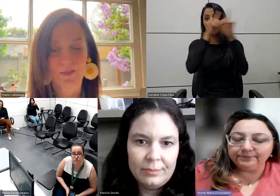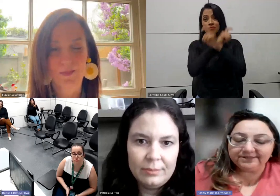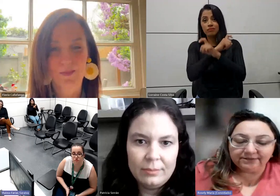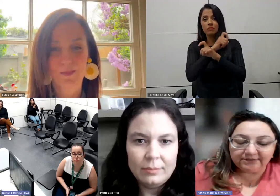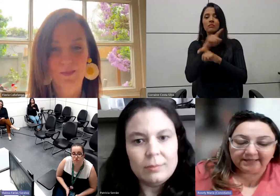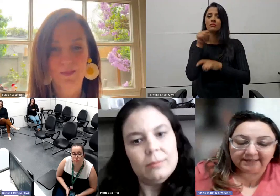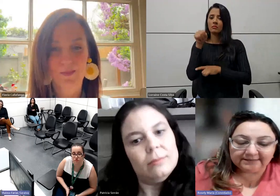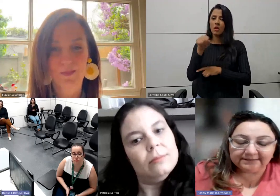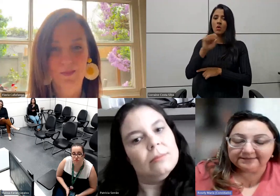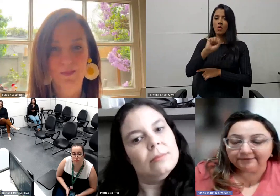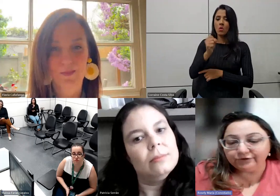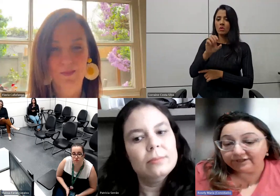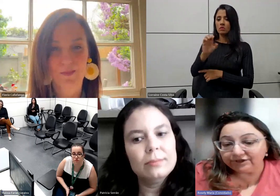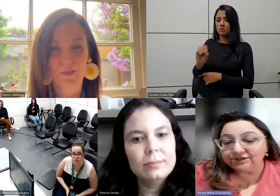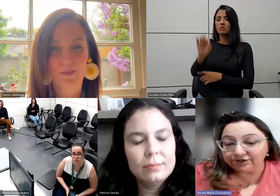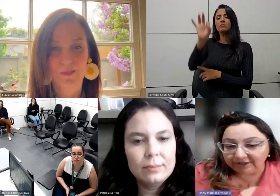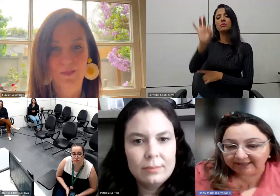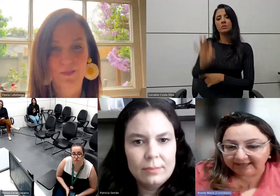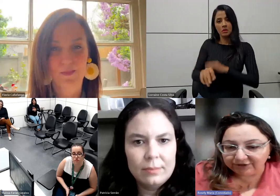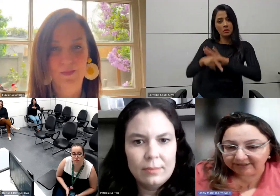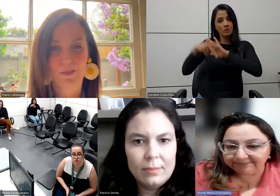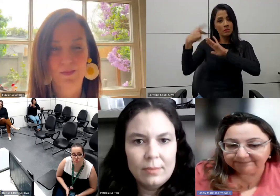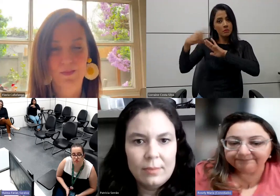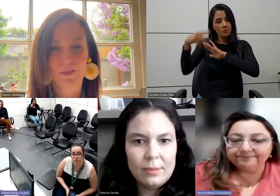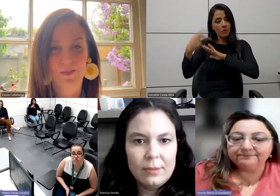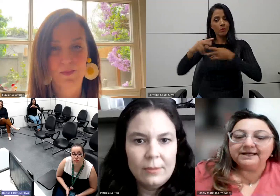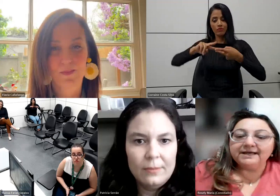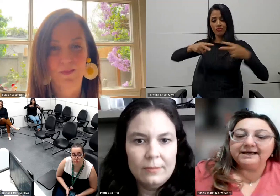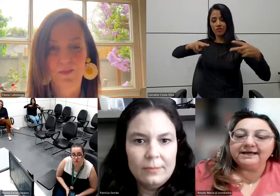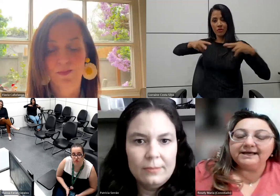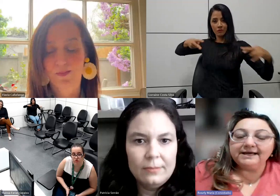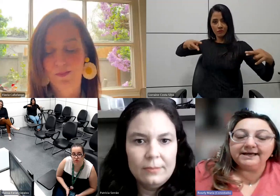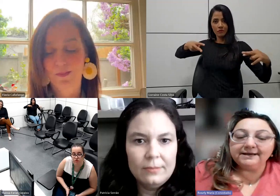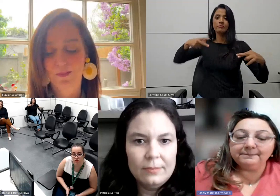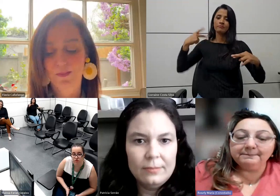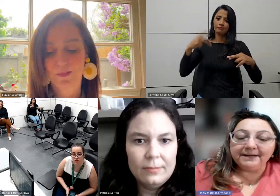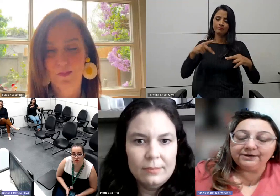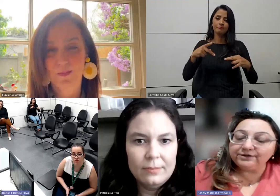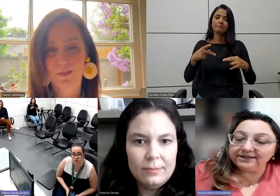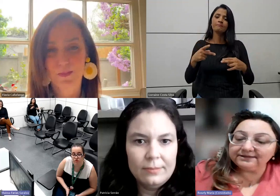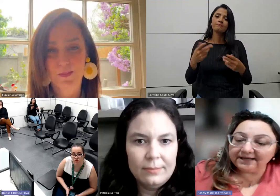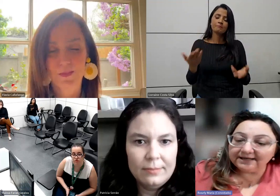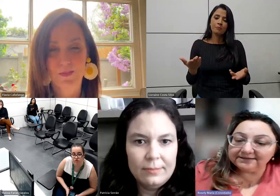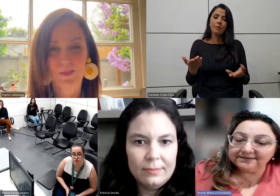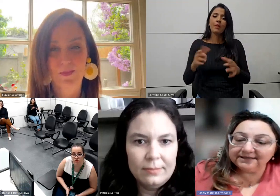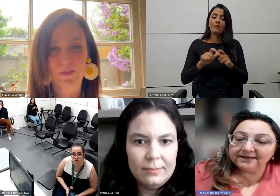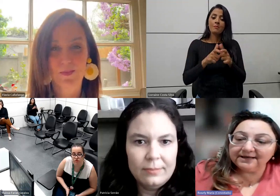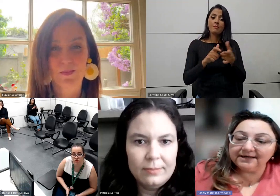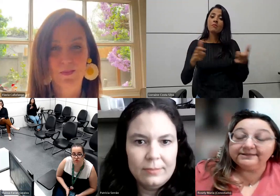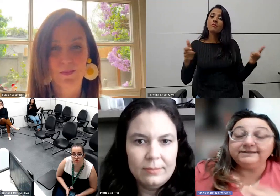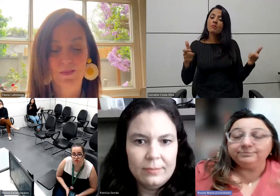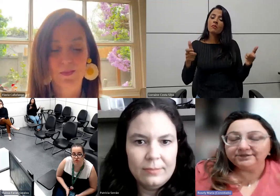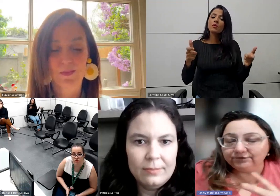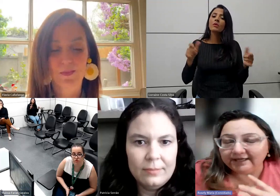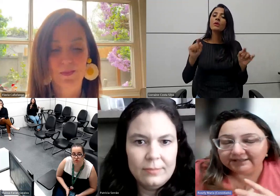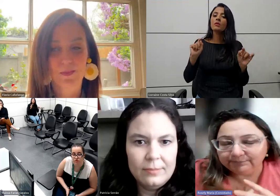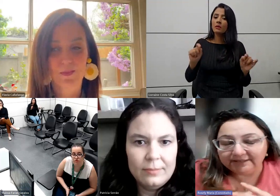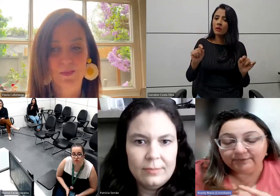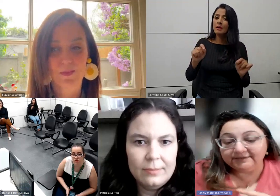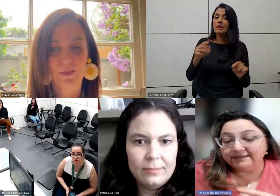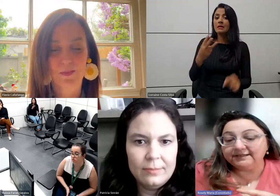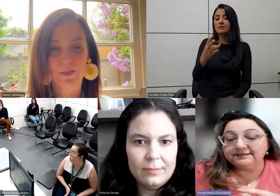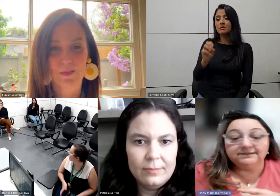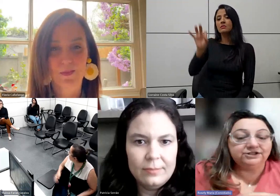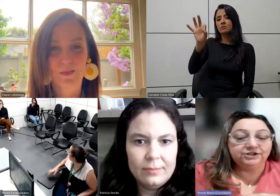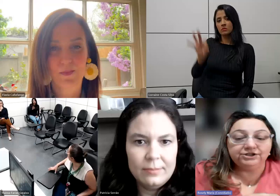80% delas são de origem genética. A maioria delas, 30%